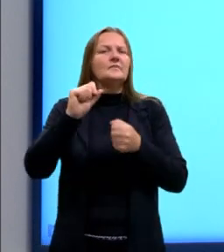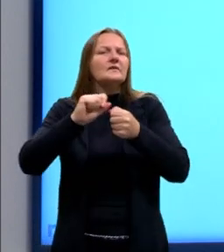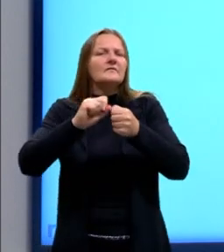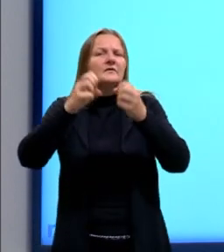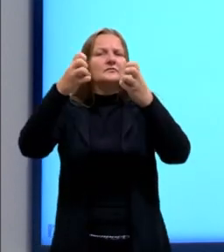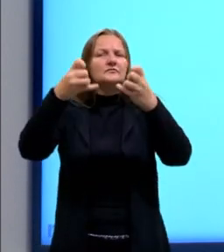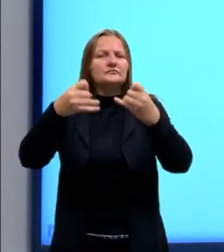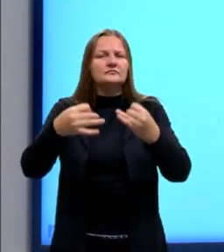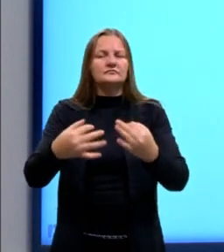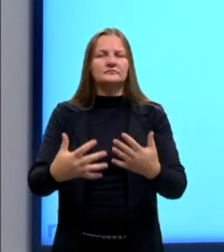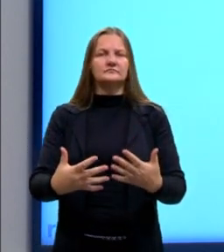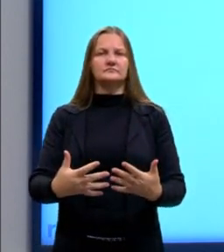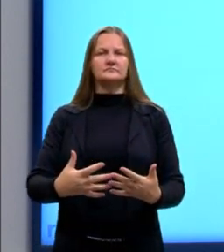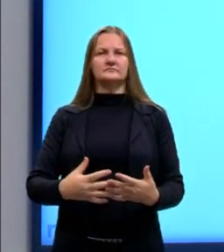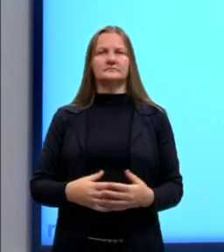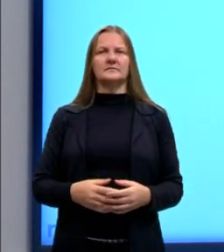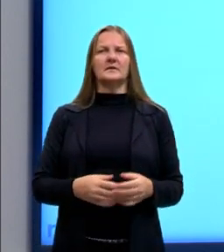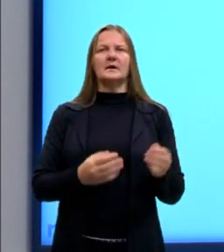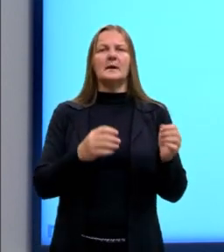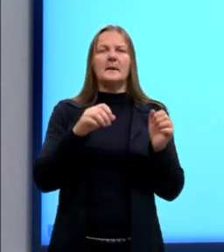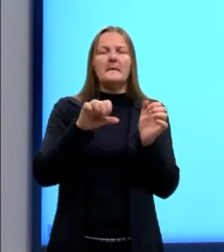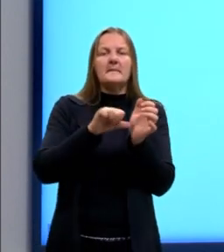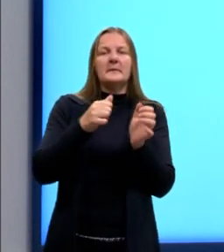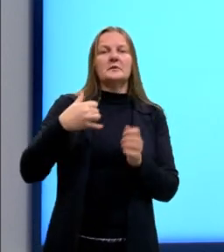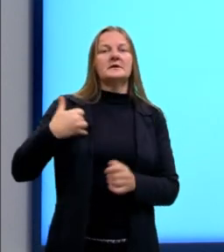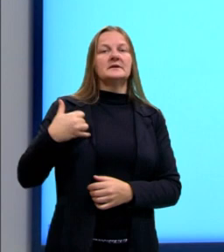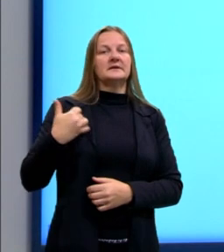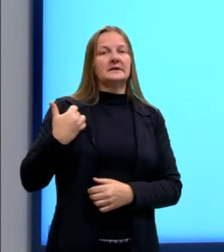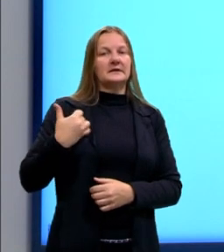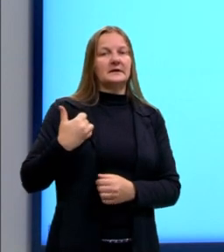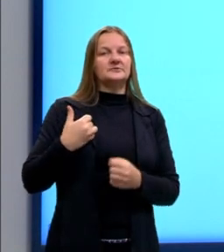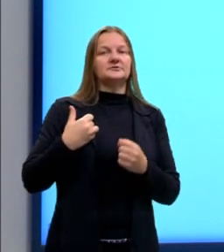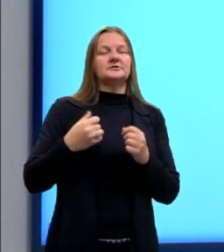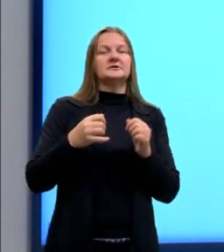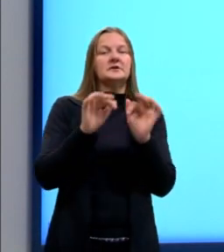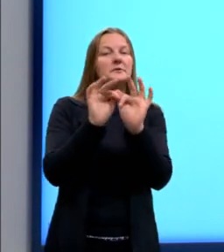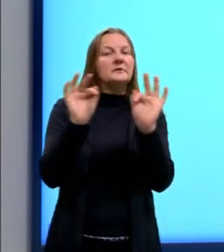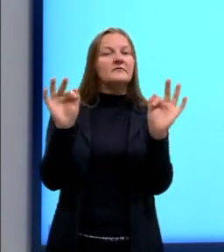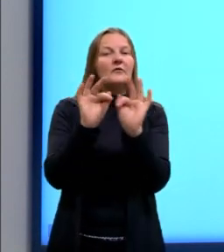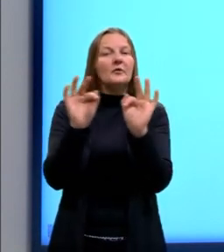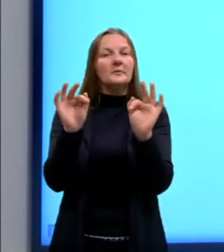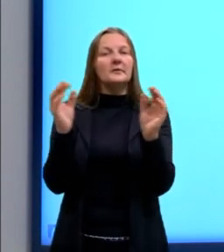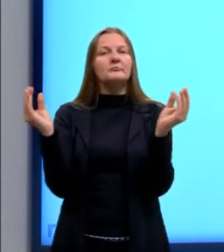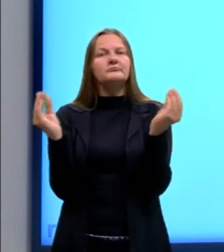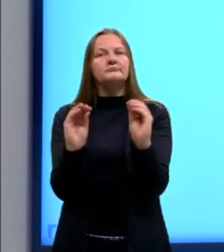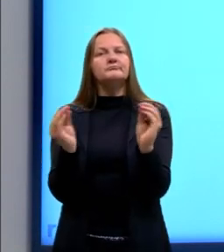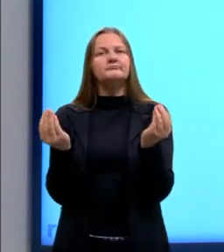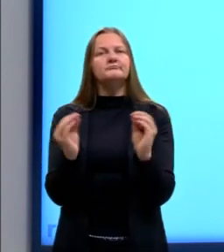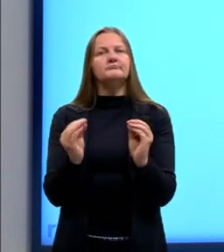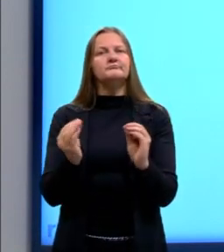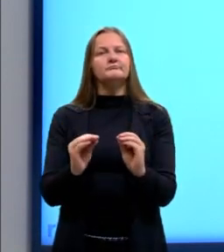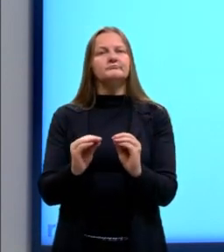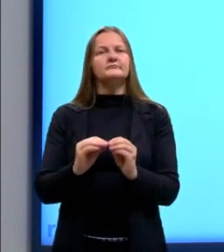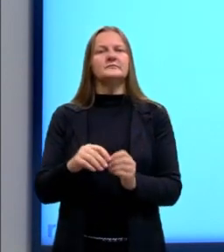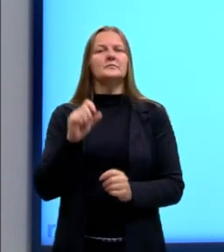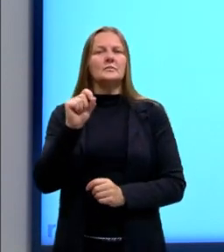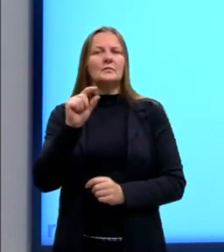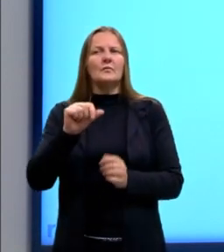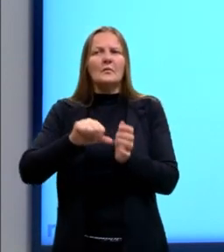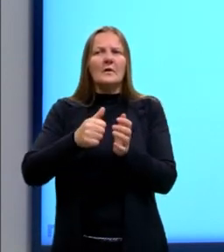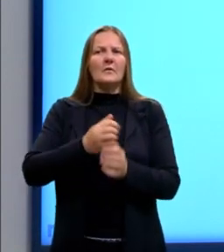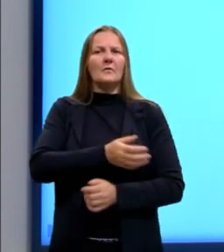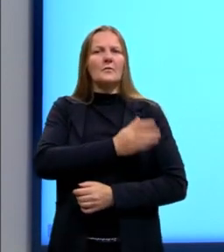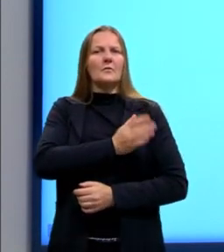considerar então? Eu vou pegar a idade do ciclista e a fórmula. Primeiro nós vamos determinar qual é a